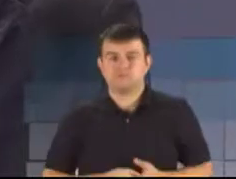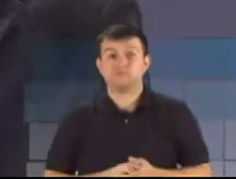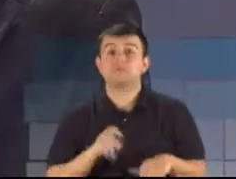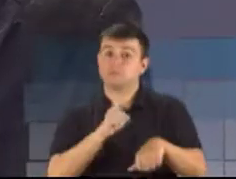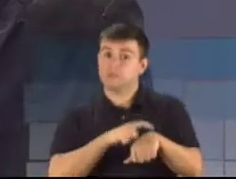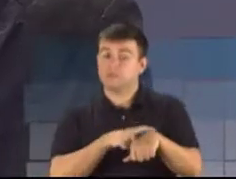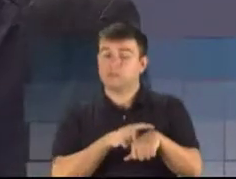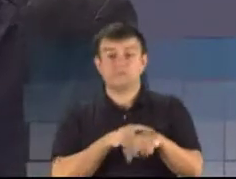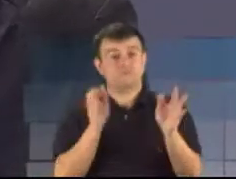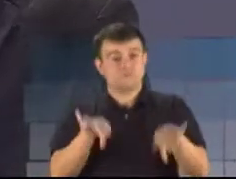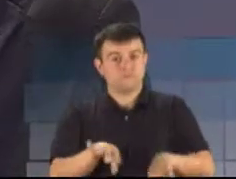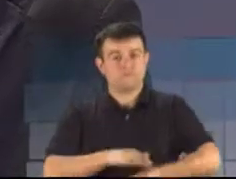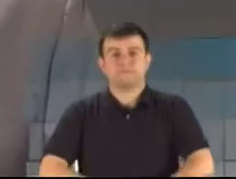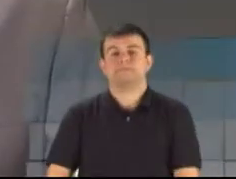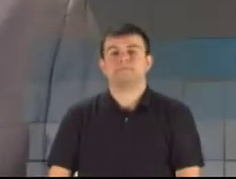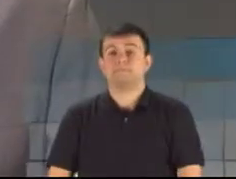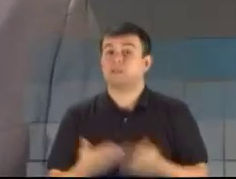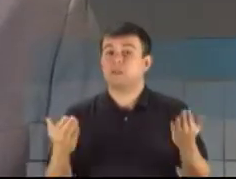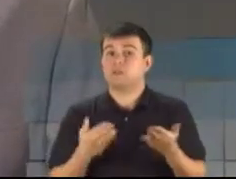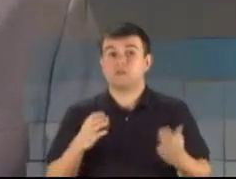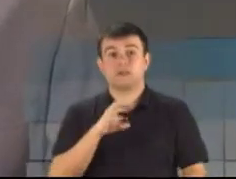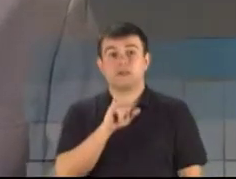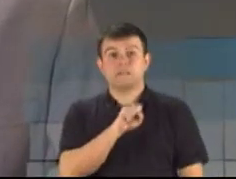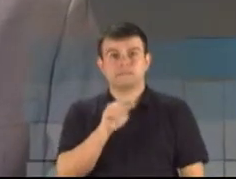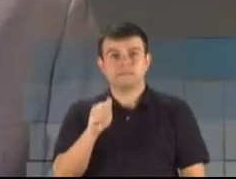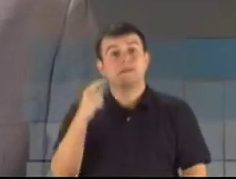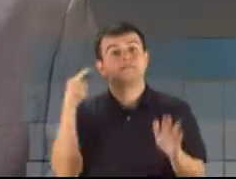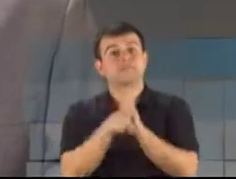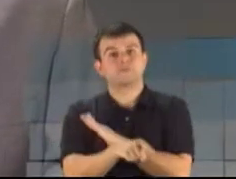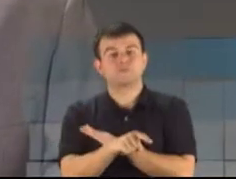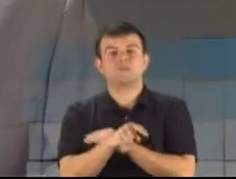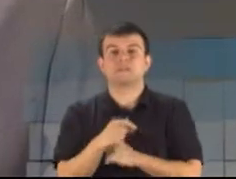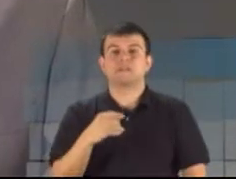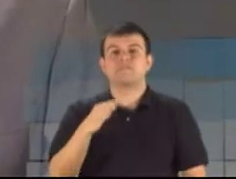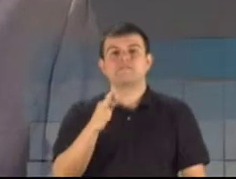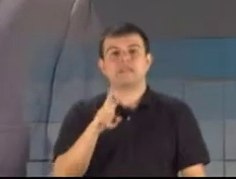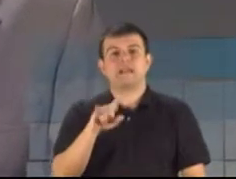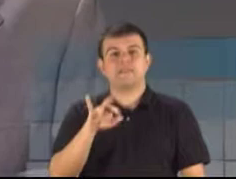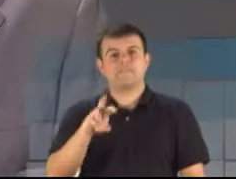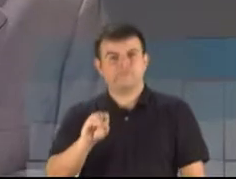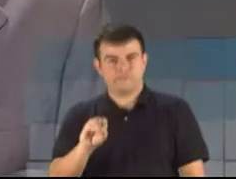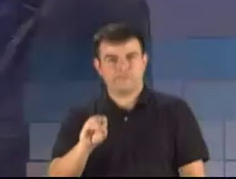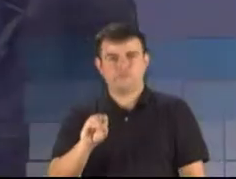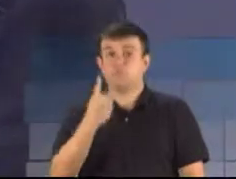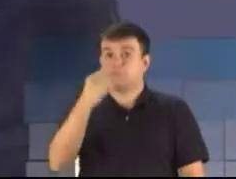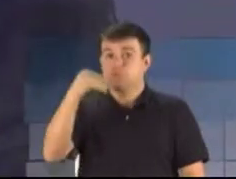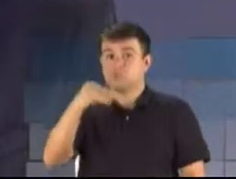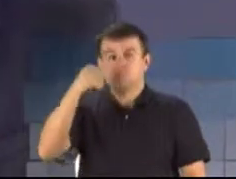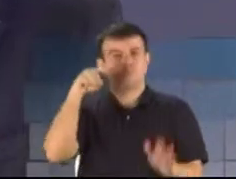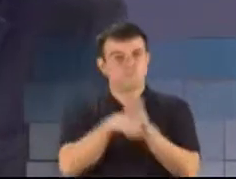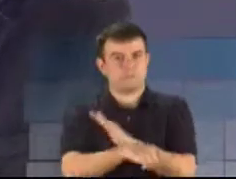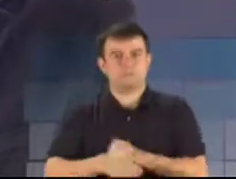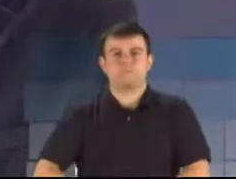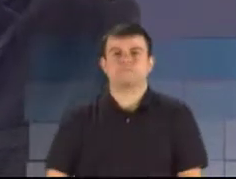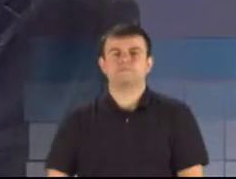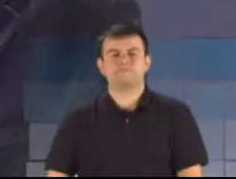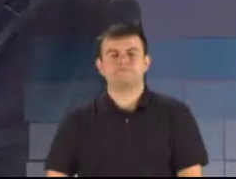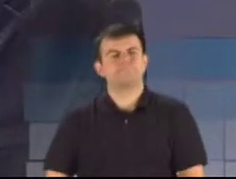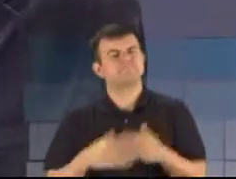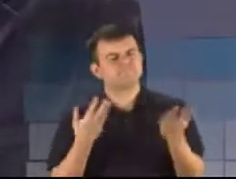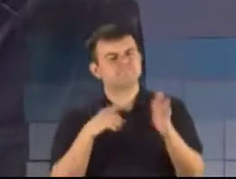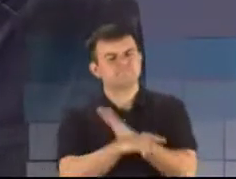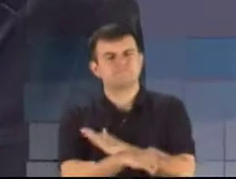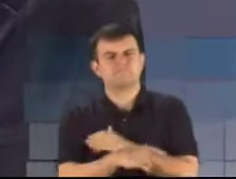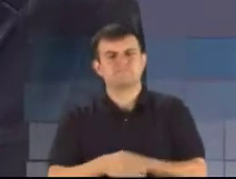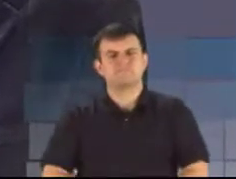o candidato. Agora, candidato Cassiá Carpes pergunta para o candidato Flávio Gomes. Um minuto para a pergunta. Flávio, eu acho que a Miguel